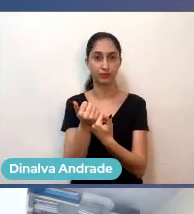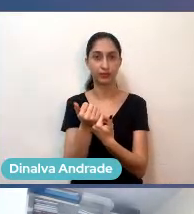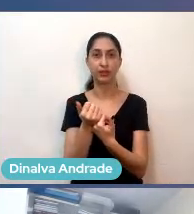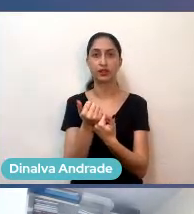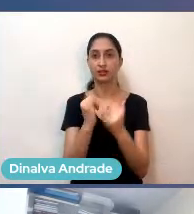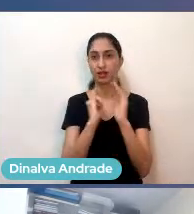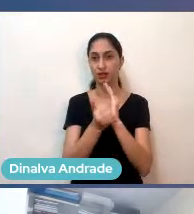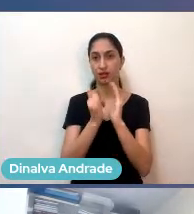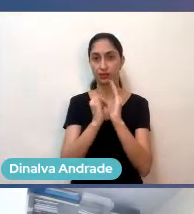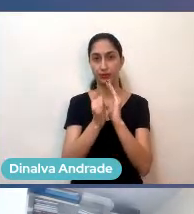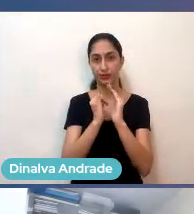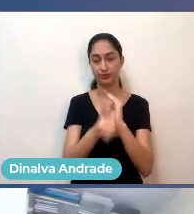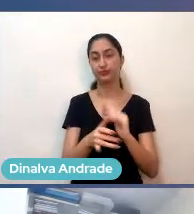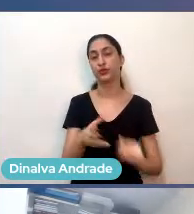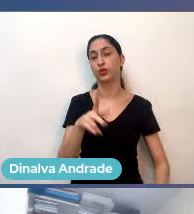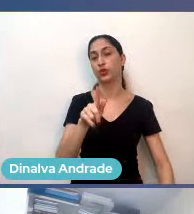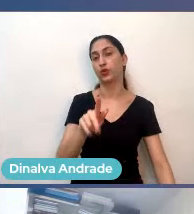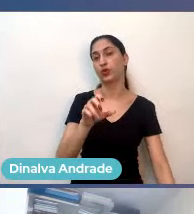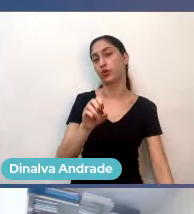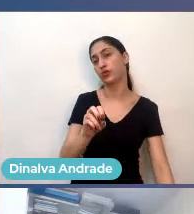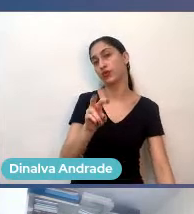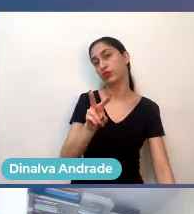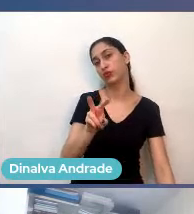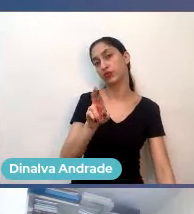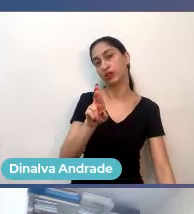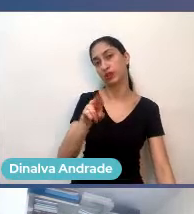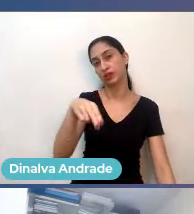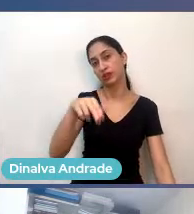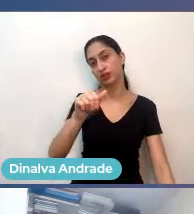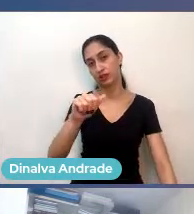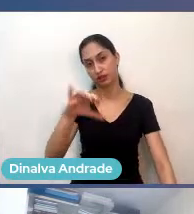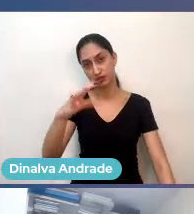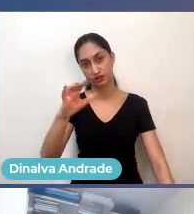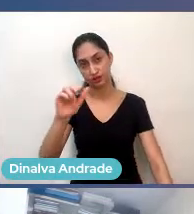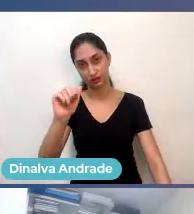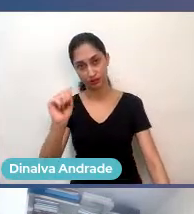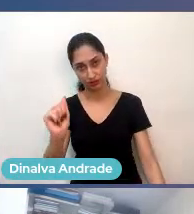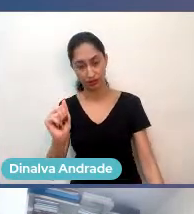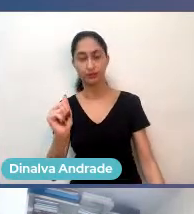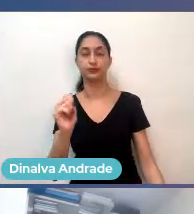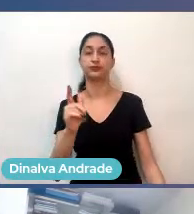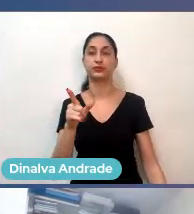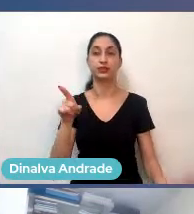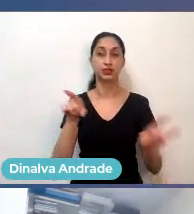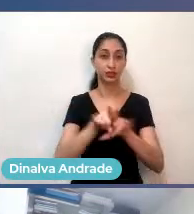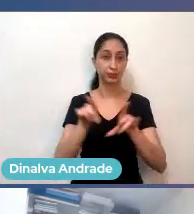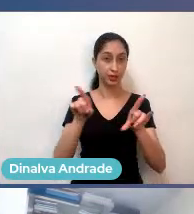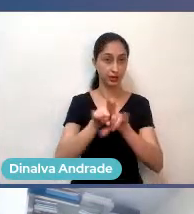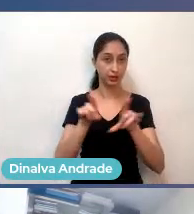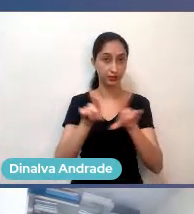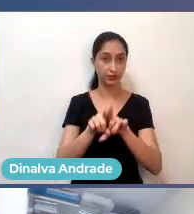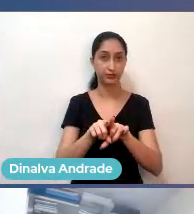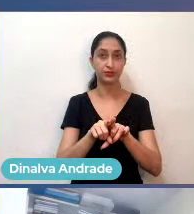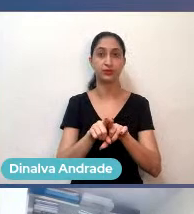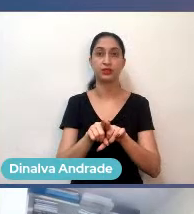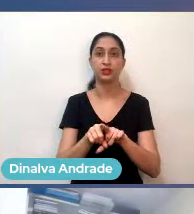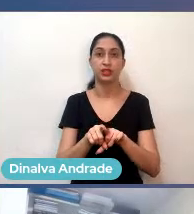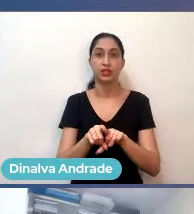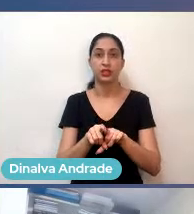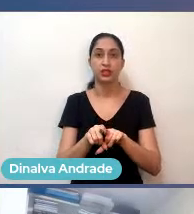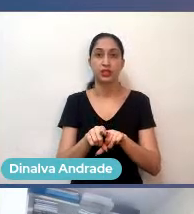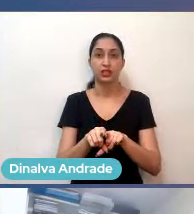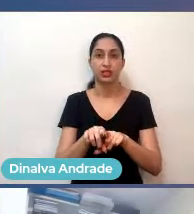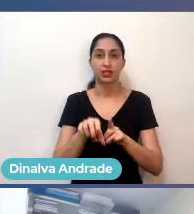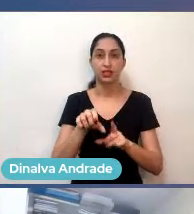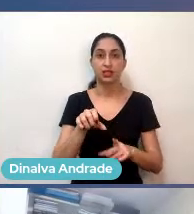startups. As governanças, temos desde o NGPD como núcleo lá do Porto Digital, a CERP, porque envolve, cada um desses,